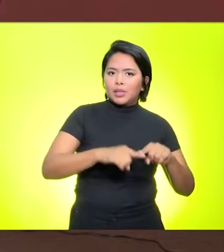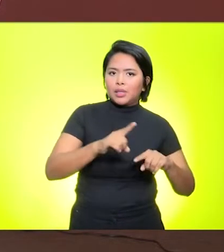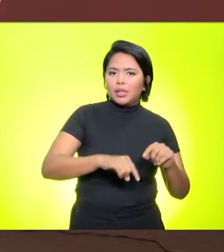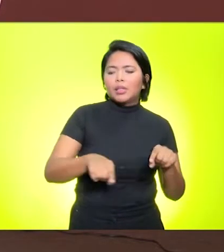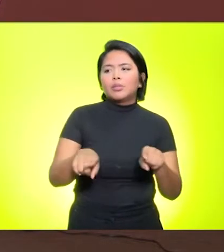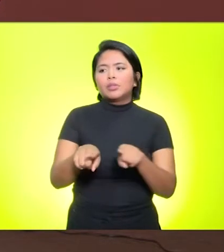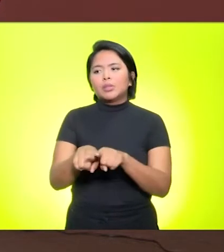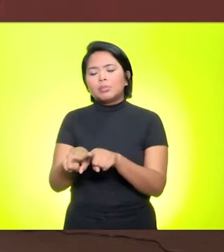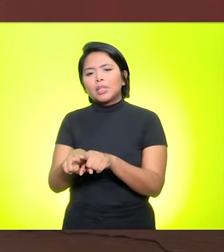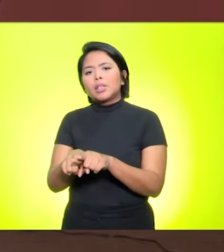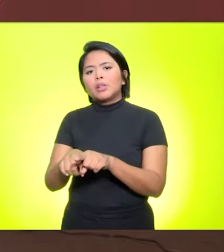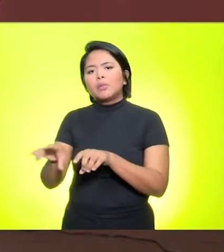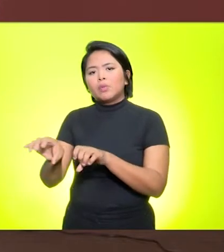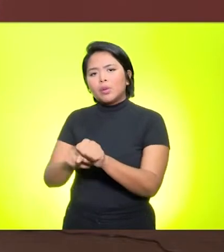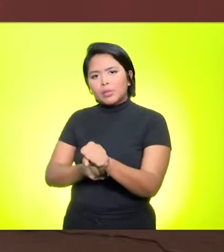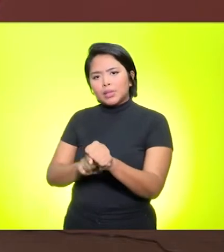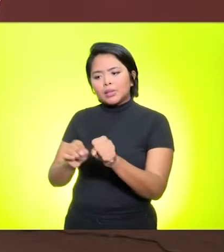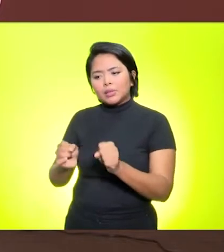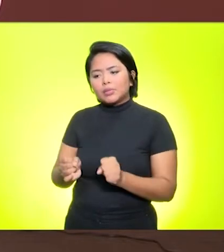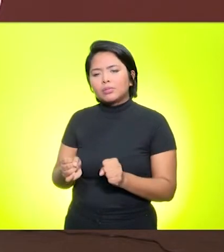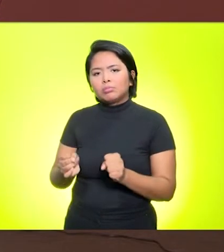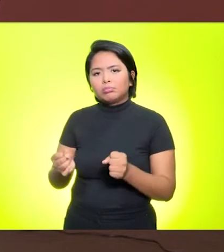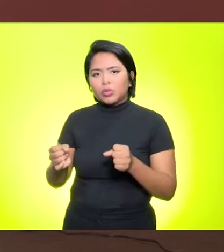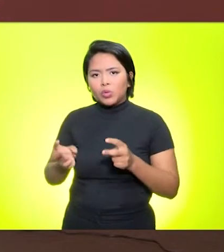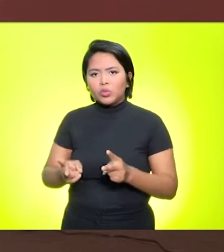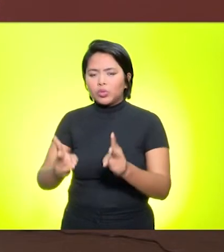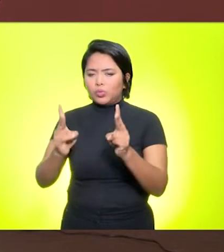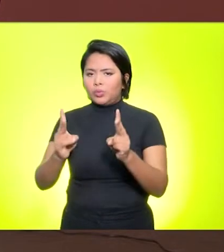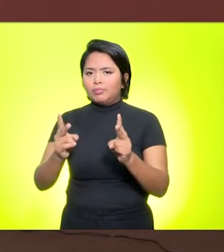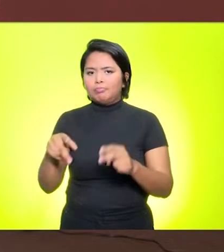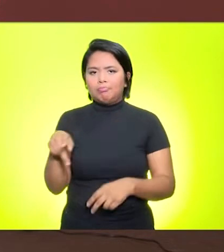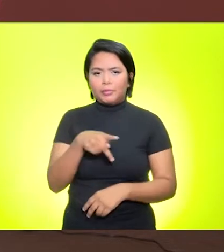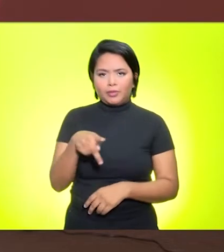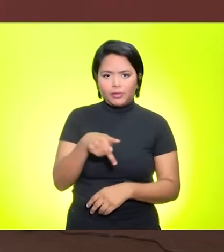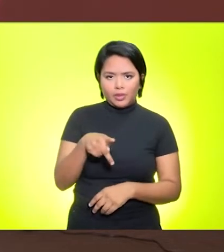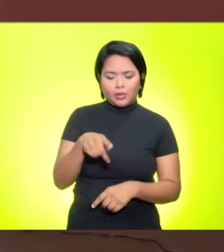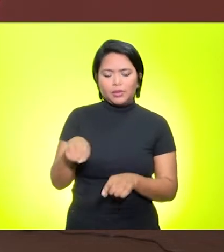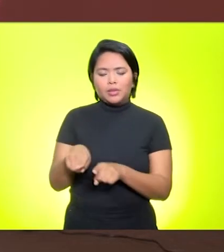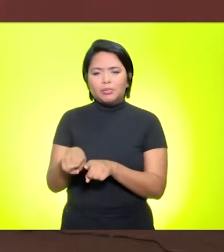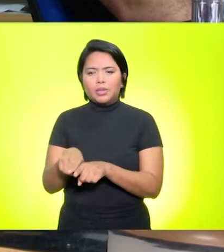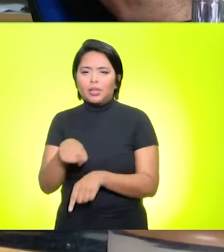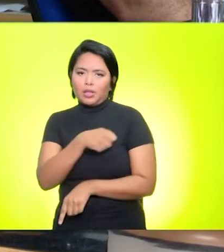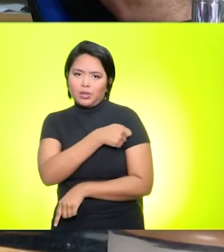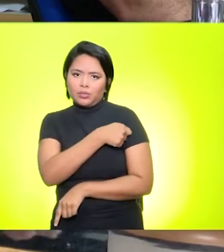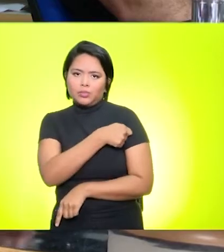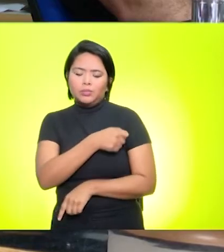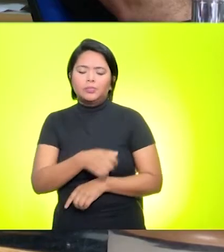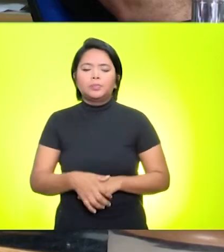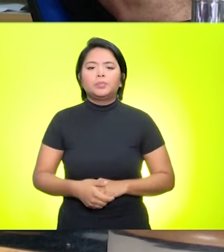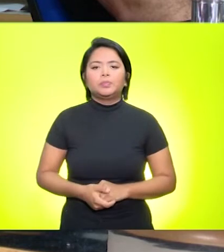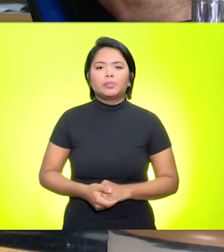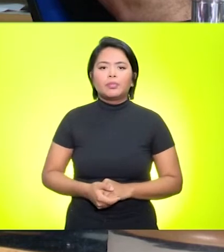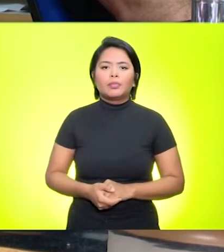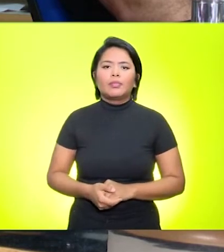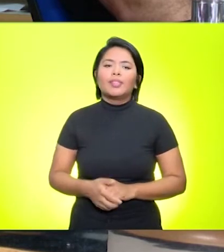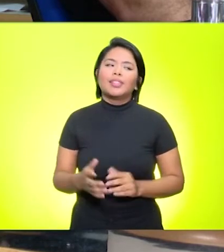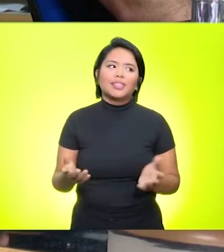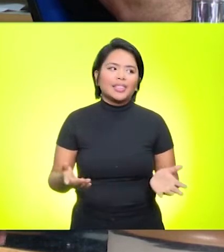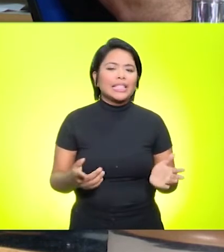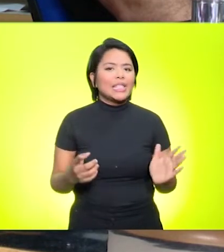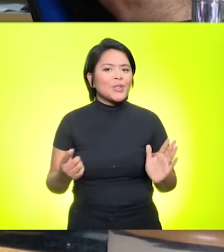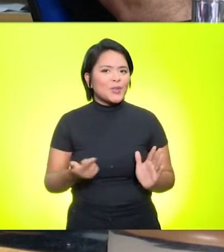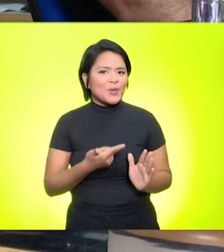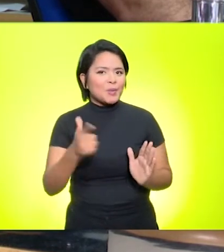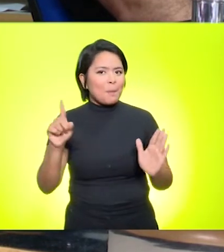formação inicial e continuada, tanto para docentes, quanto para os discentes. Essa seria a minha próxima